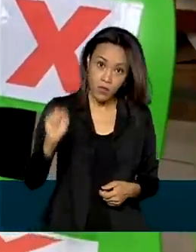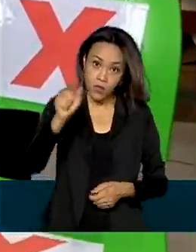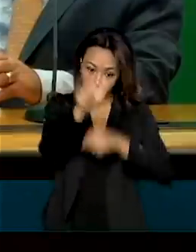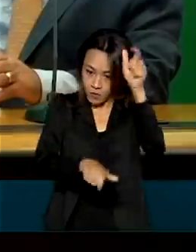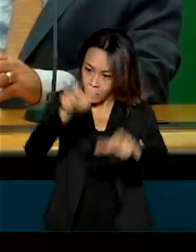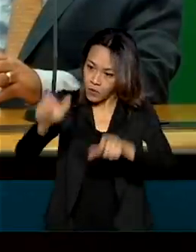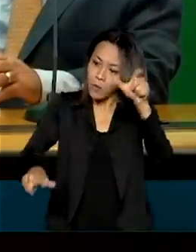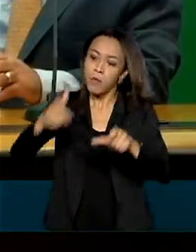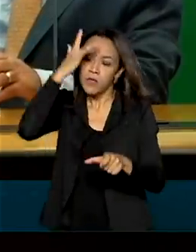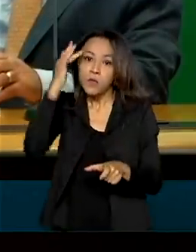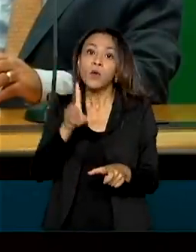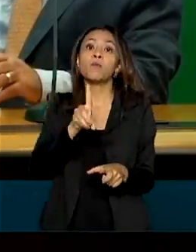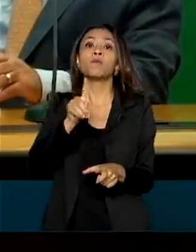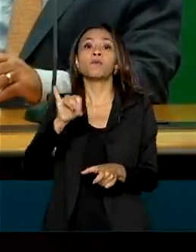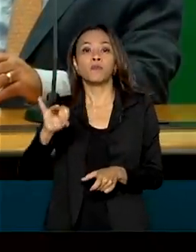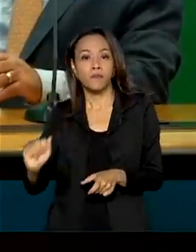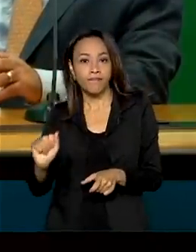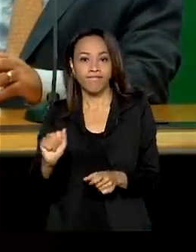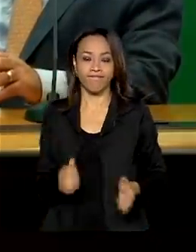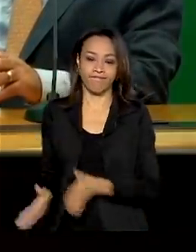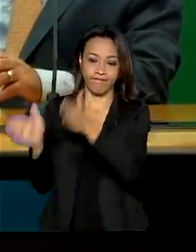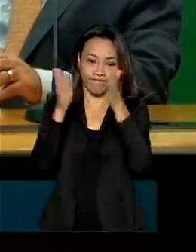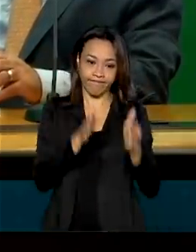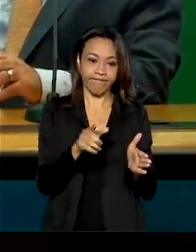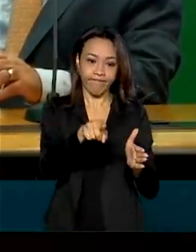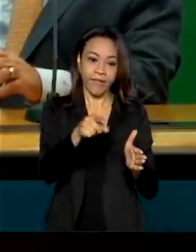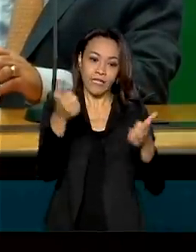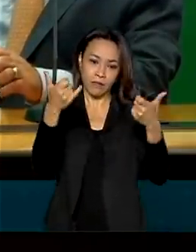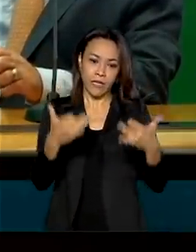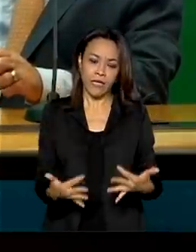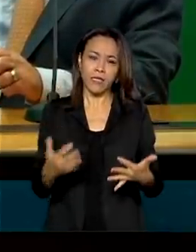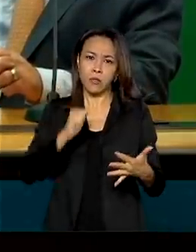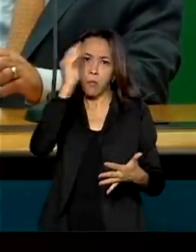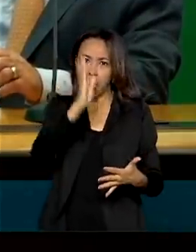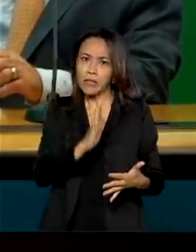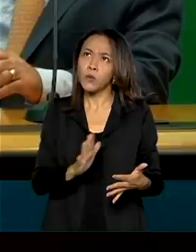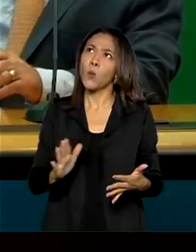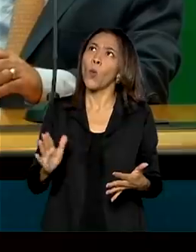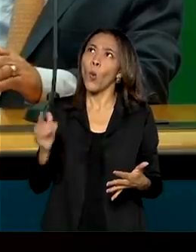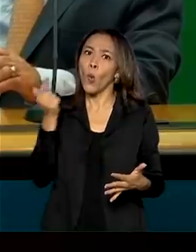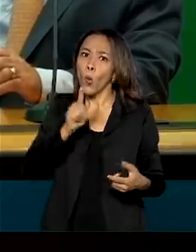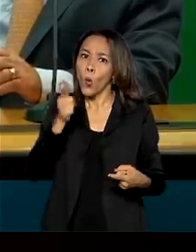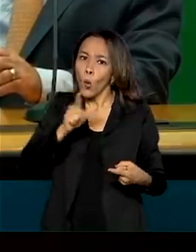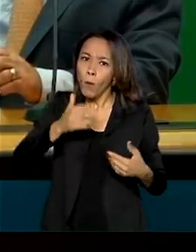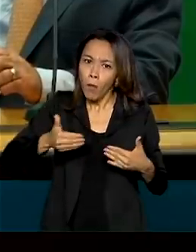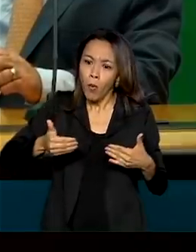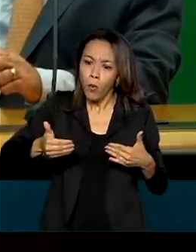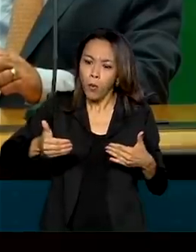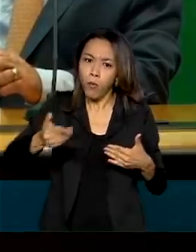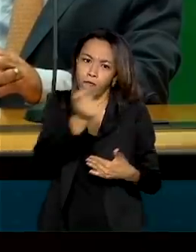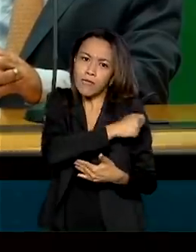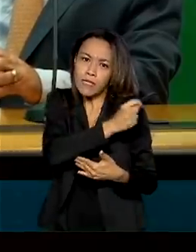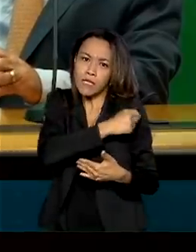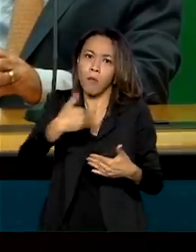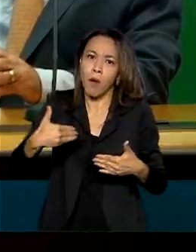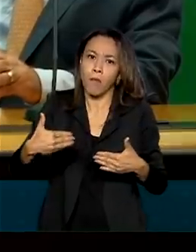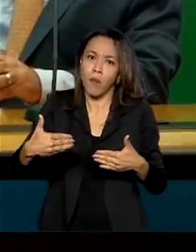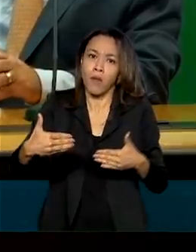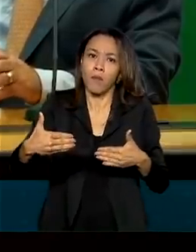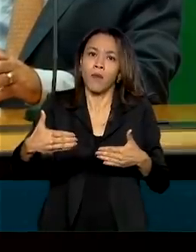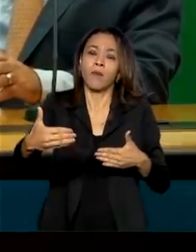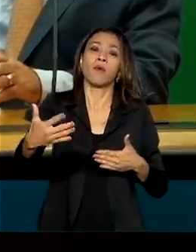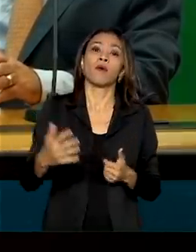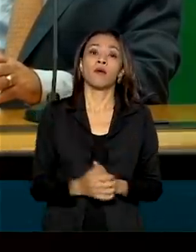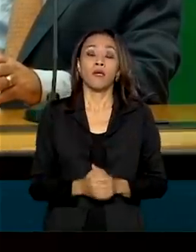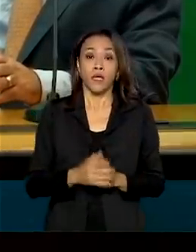por dia. Eventualmente, essa entrega prevista para esse grande país que está mais avançado na vacinação viria para cá e a nossa entrega